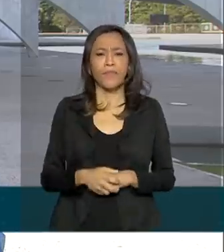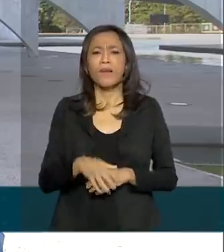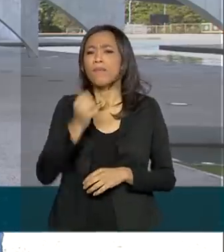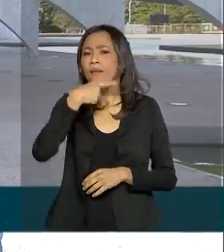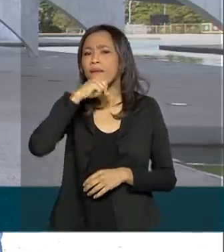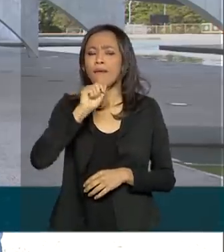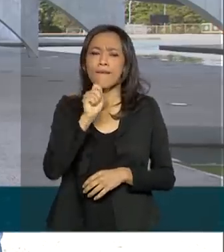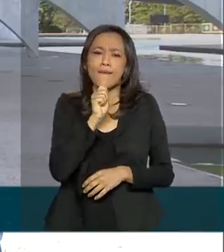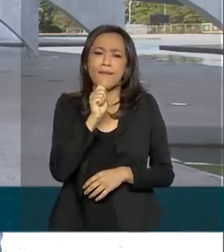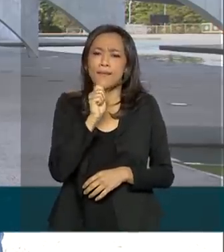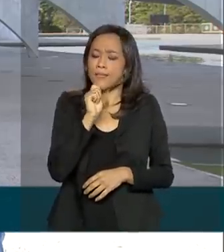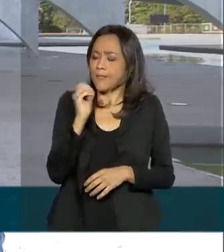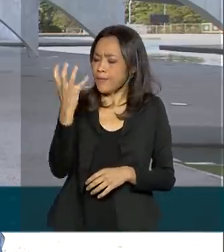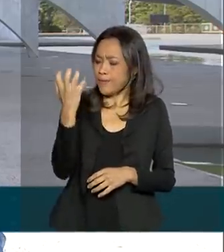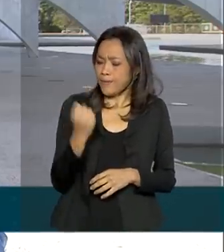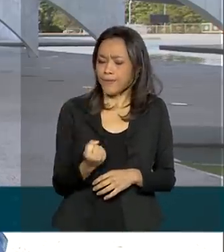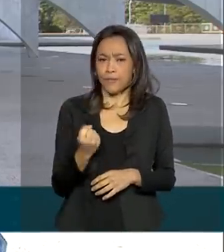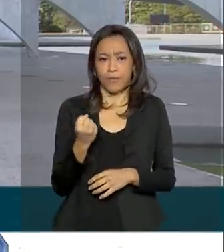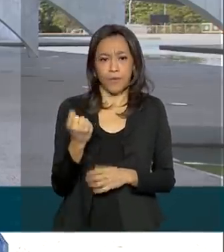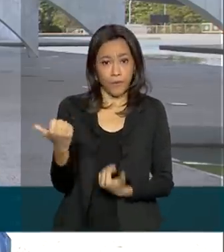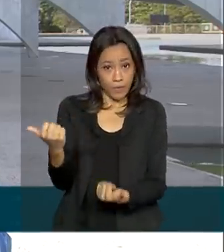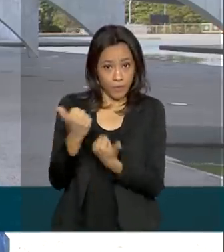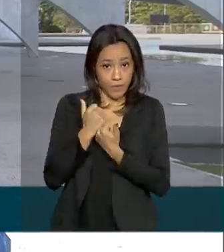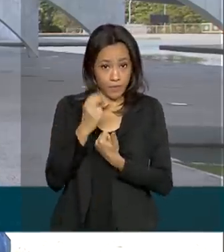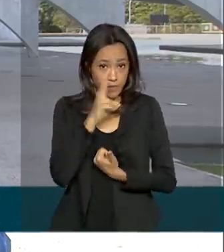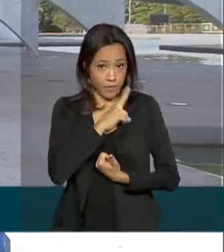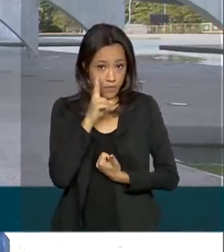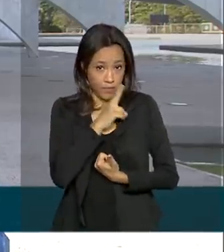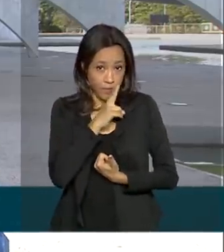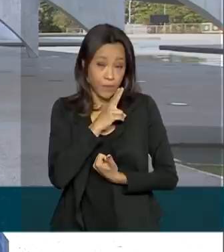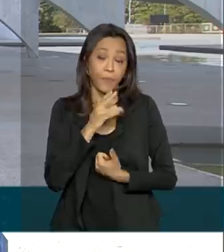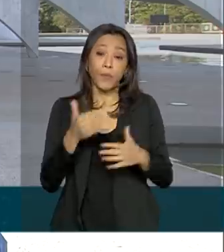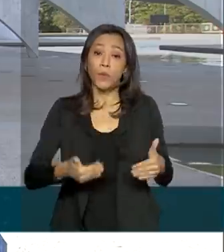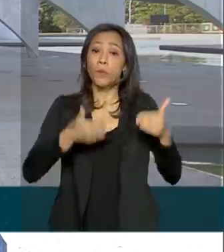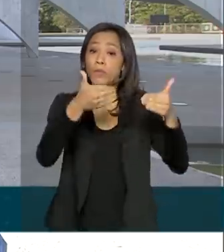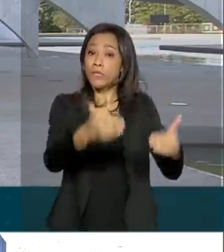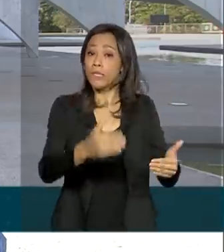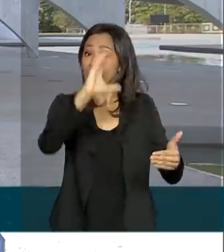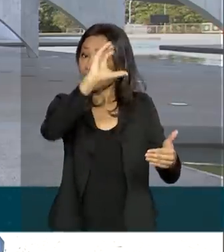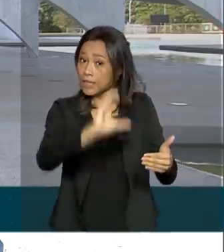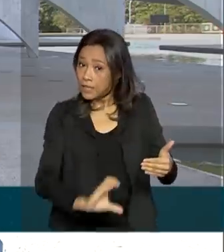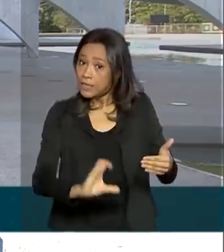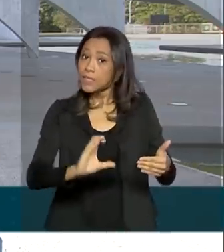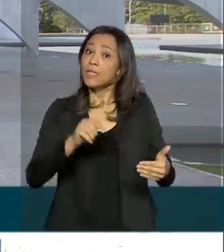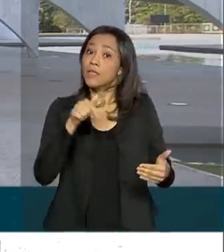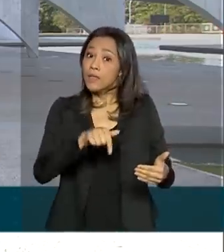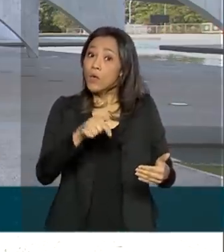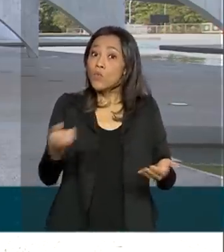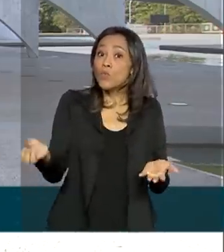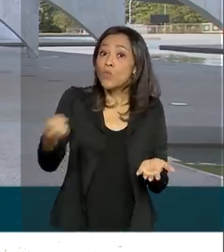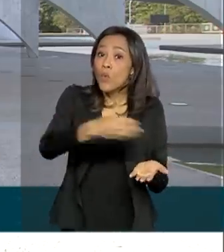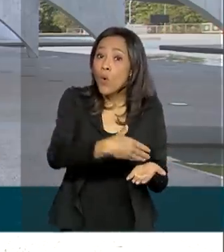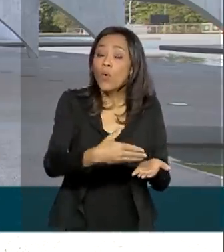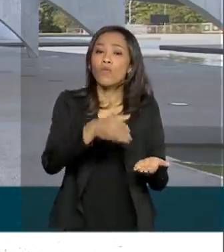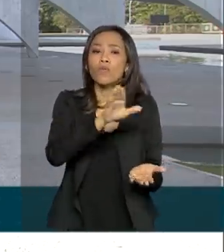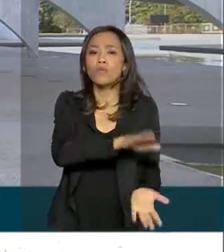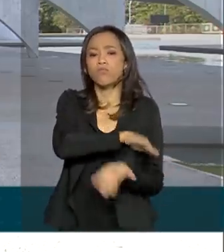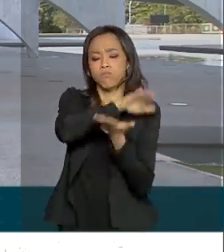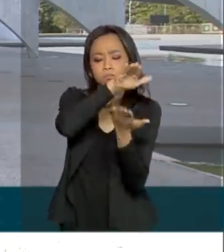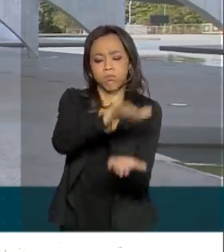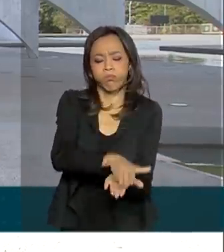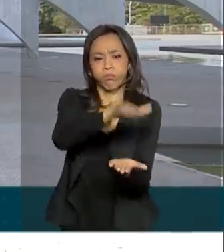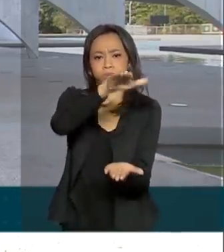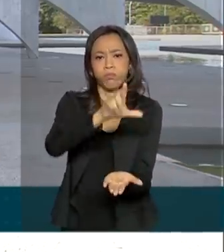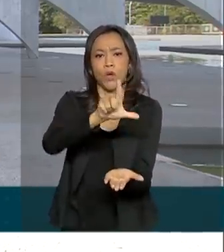não recebeu ainda o auxílio emergencial, o Ministério da Cidadania acaba de liberar um novo lote com mais de